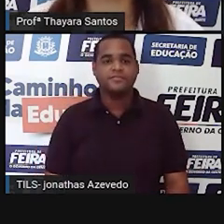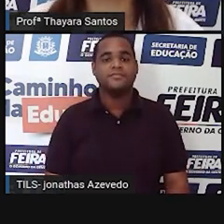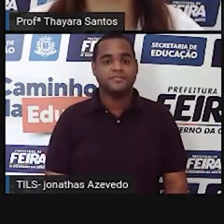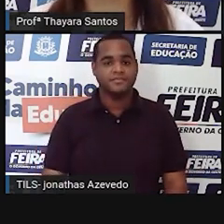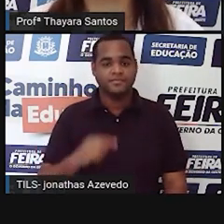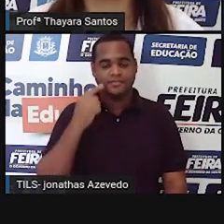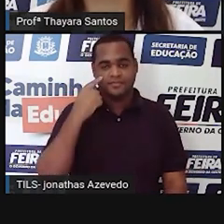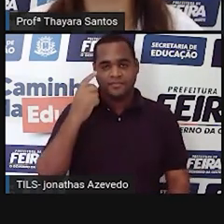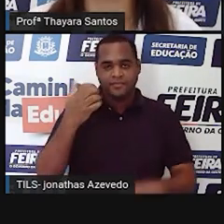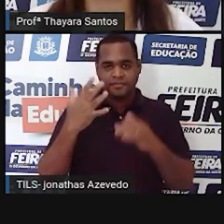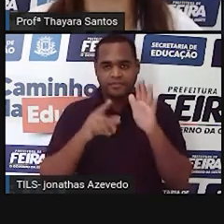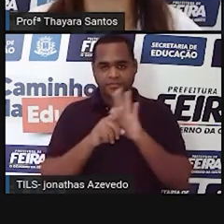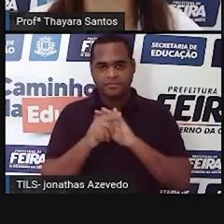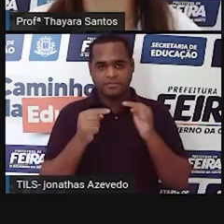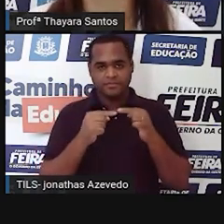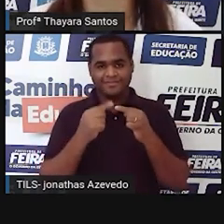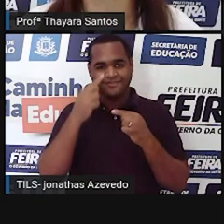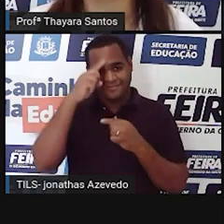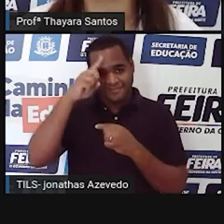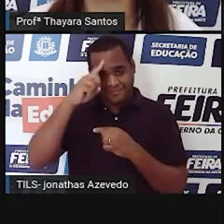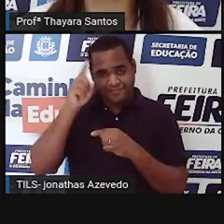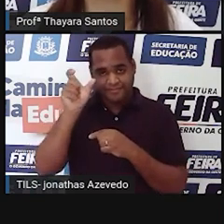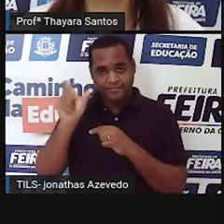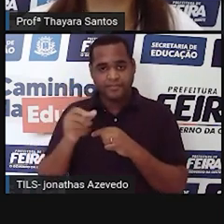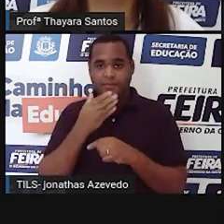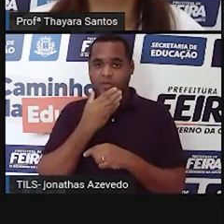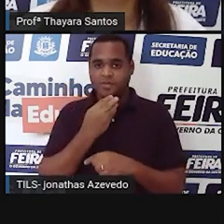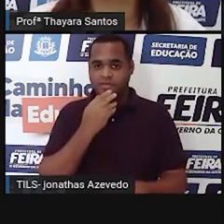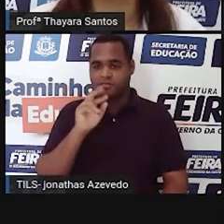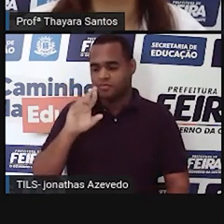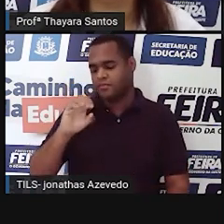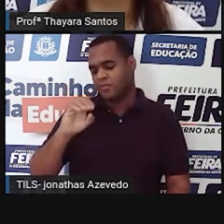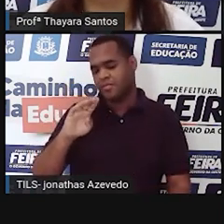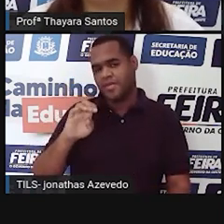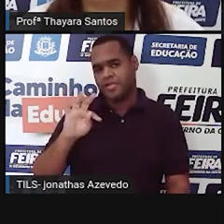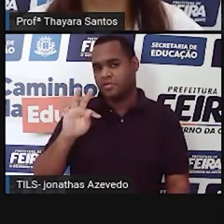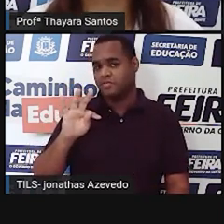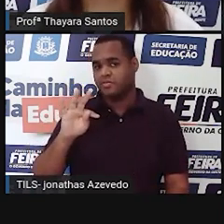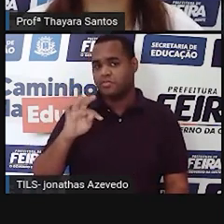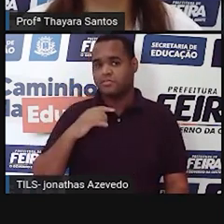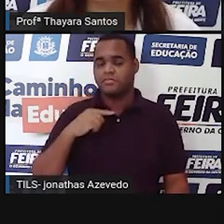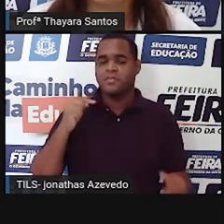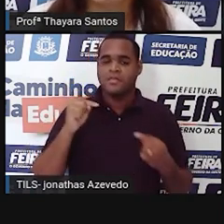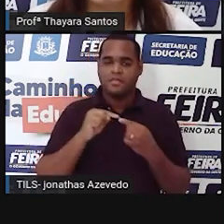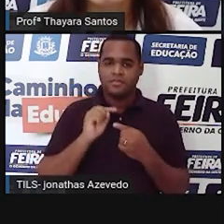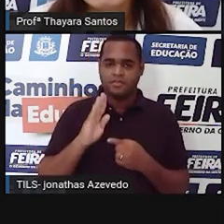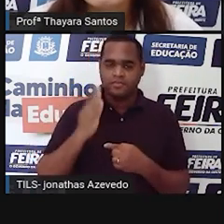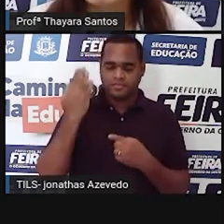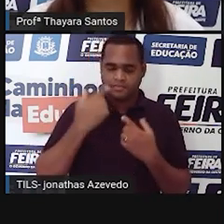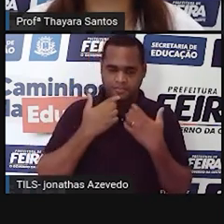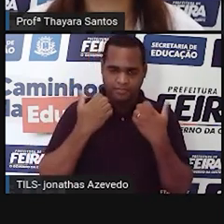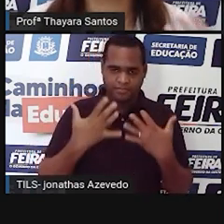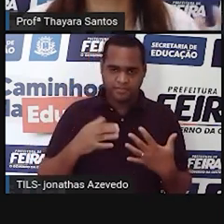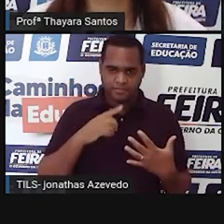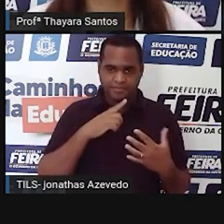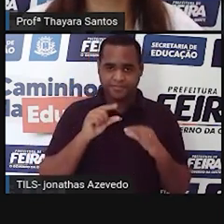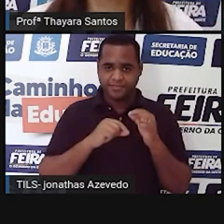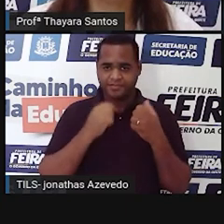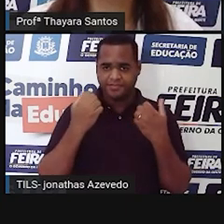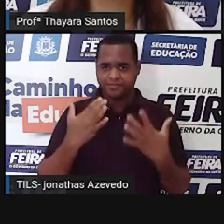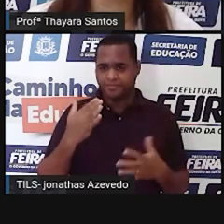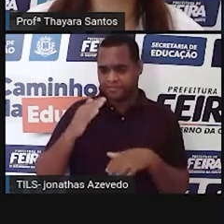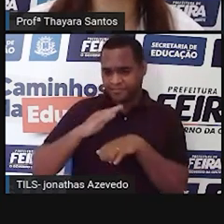Segunda pergunta. Atribui-se a invenção do microscópio a Robert Ruh? Essa afirmação é falsa, né, gente? Quem